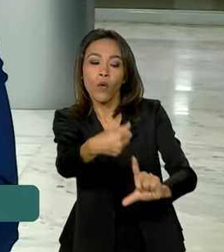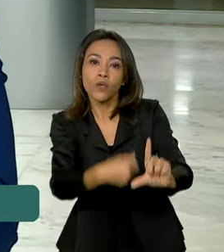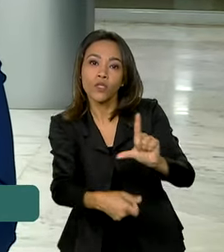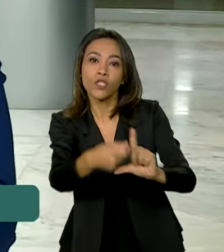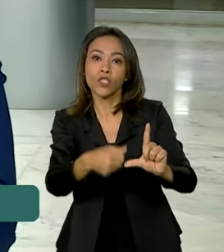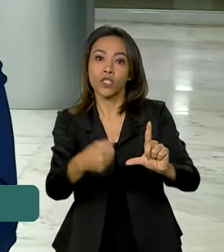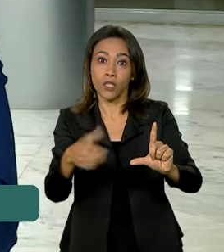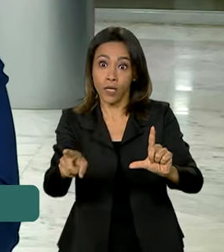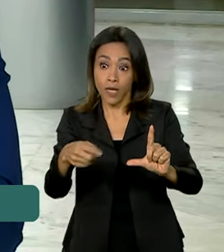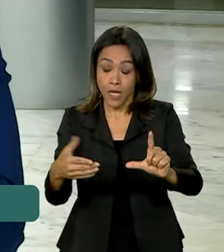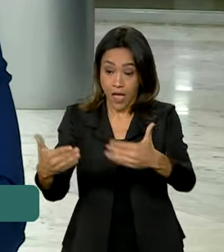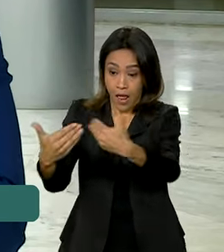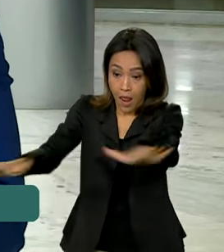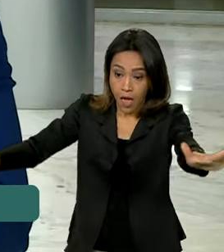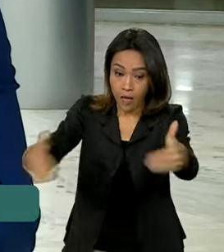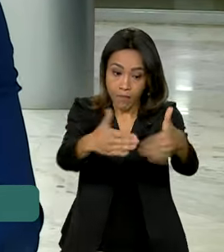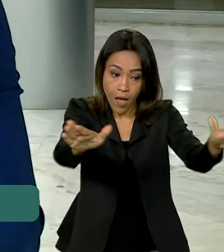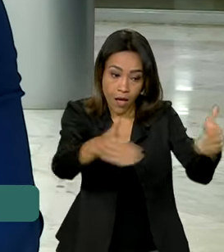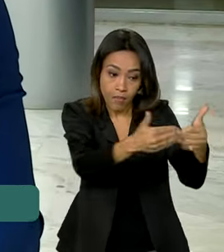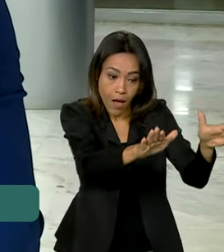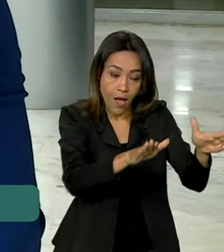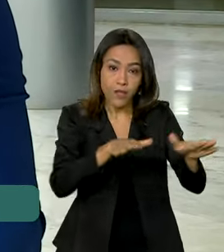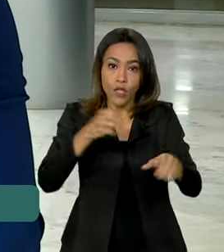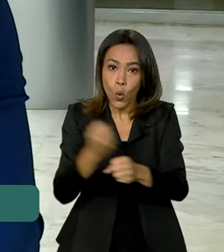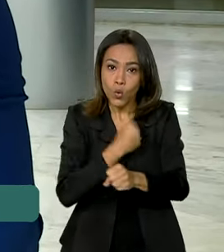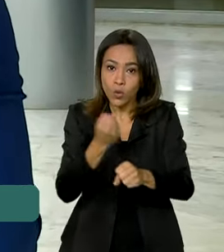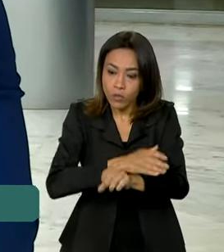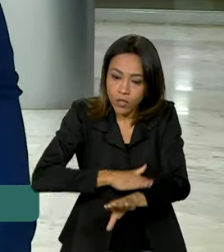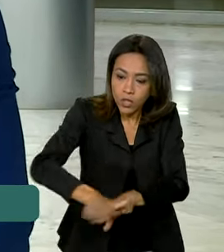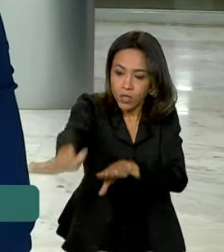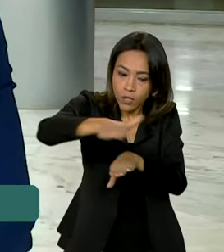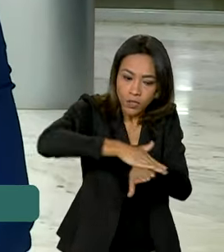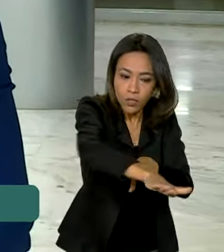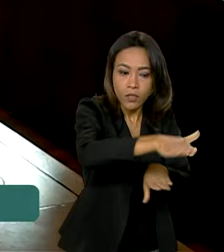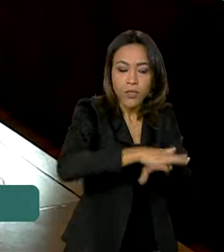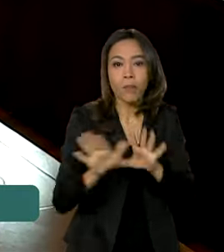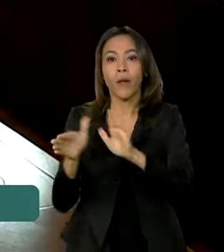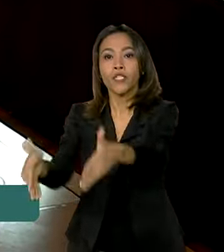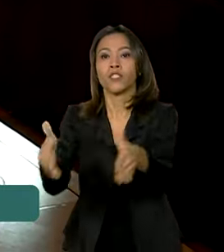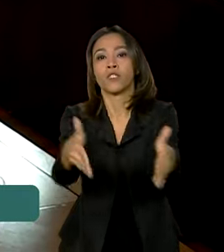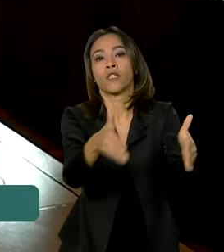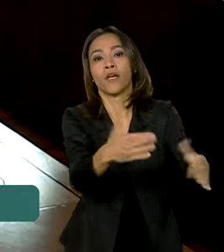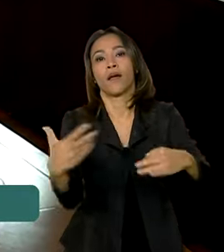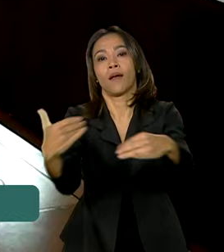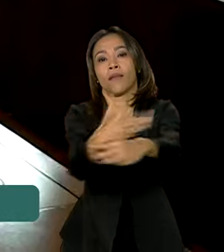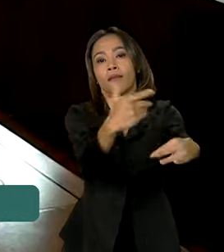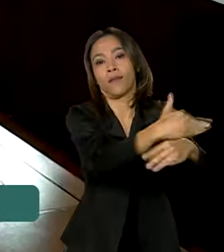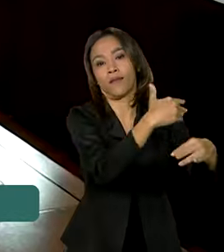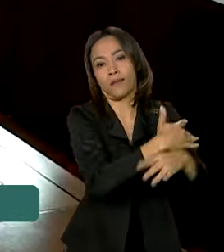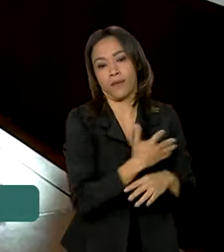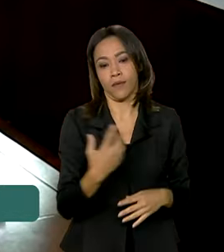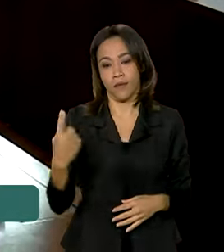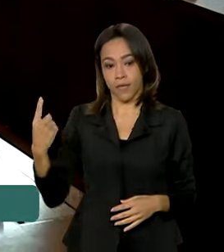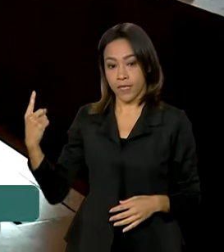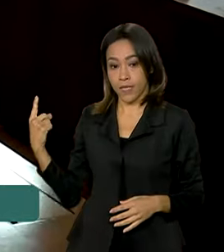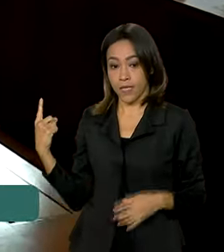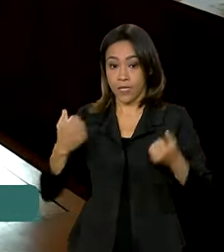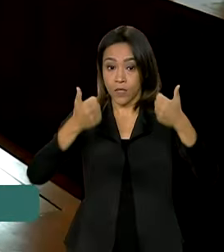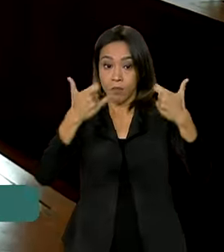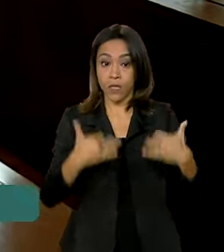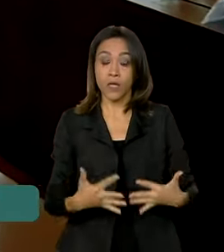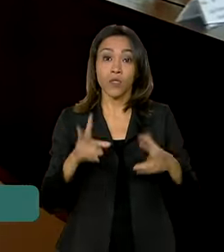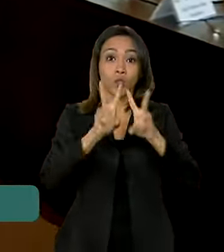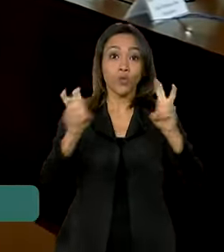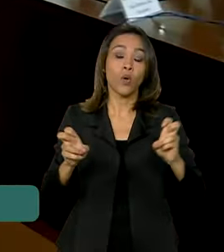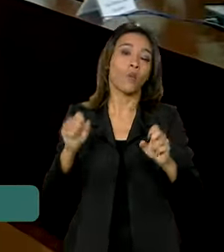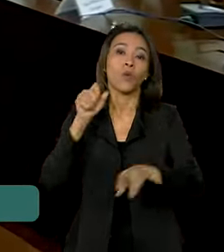os acessos aos municípios por meio da reconstrução de estradas e da malha viária. Nós estamos falando de uma população atingida que